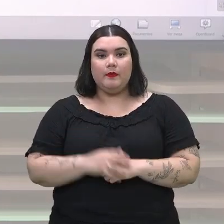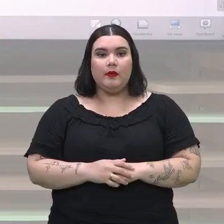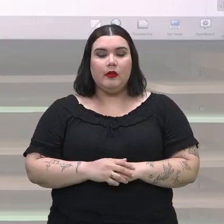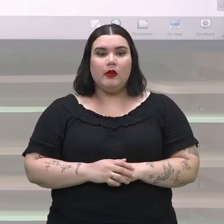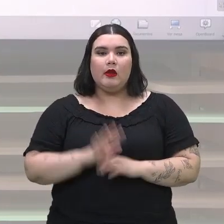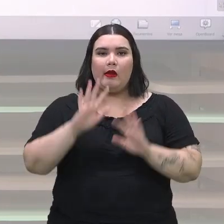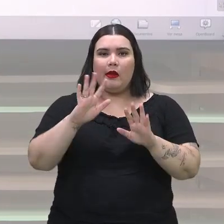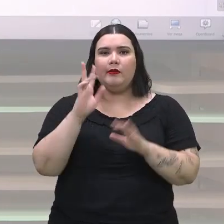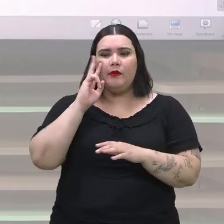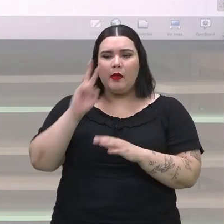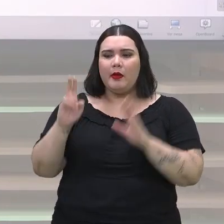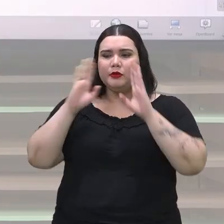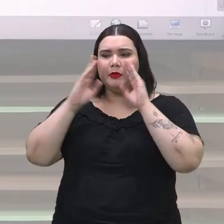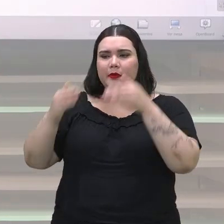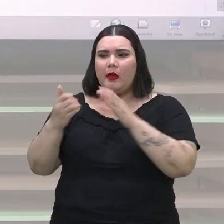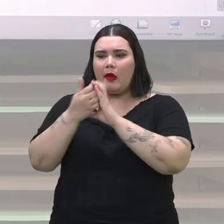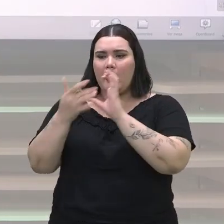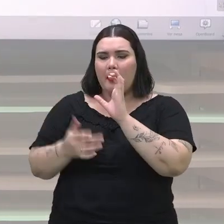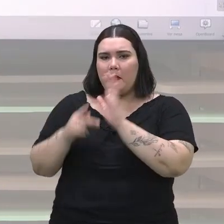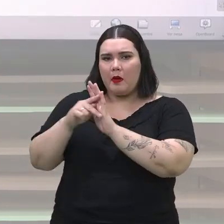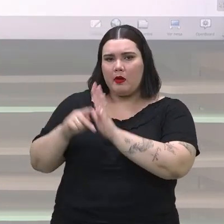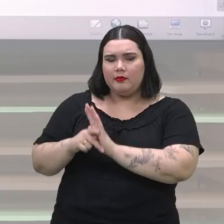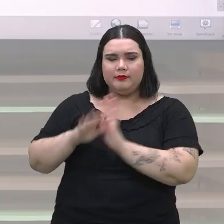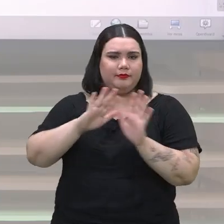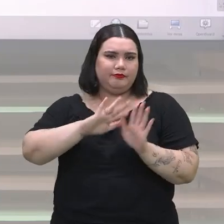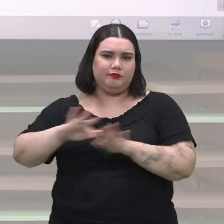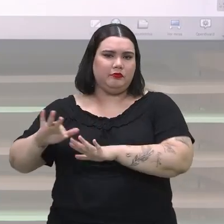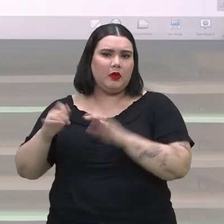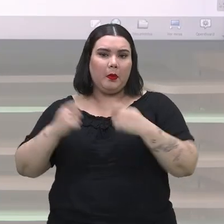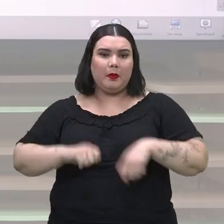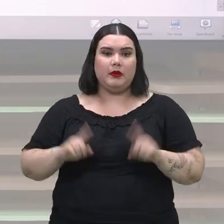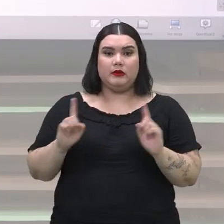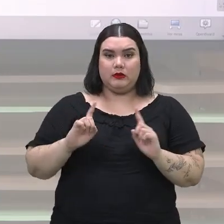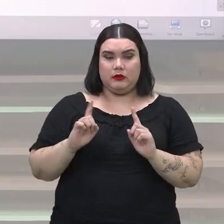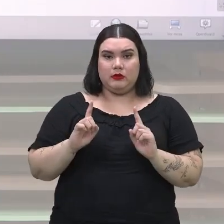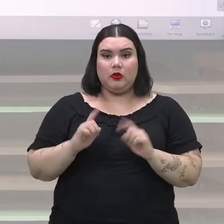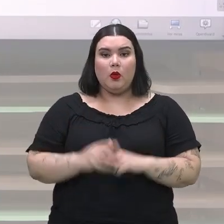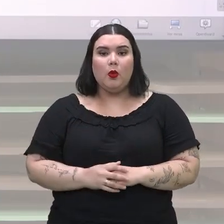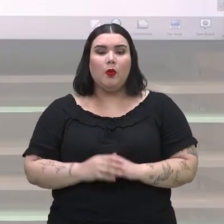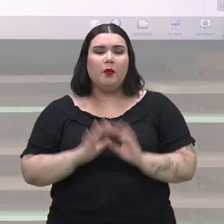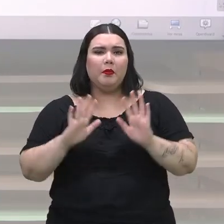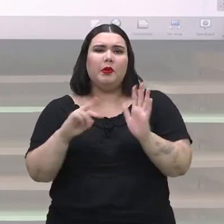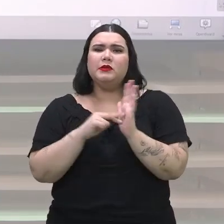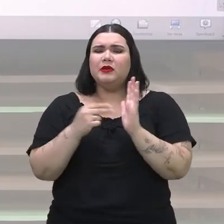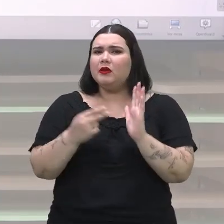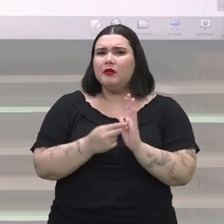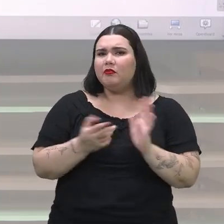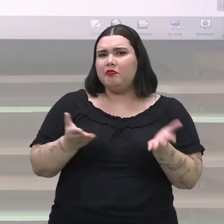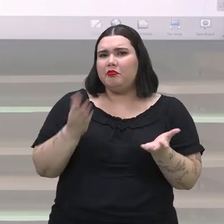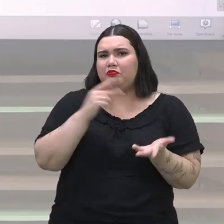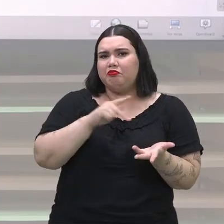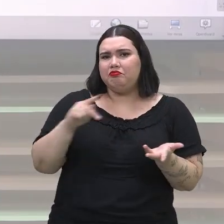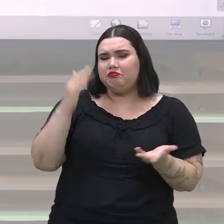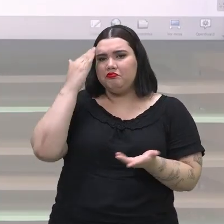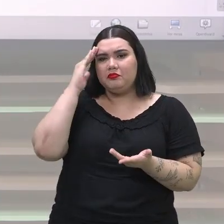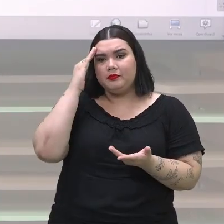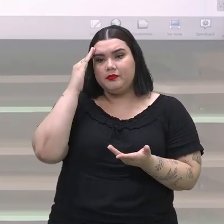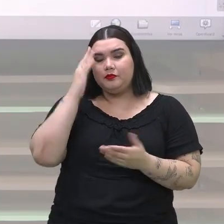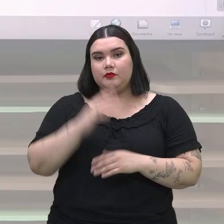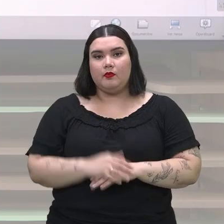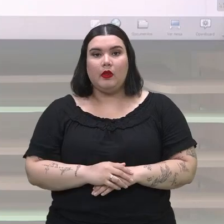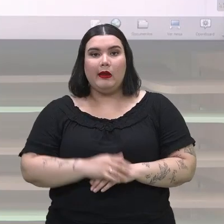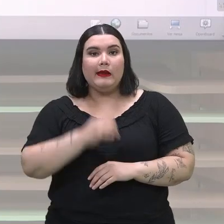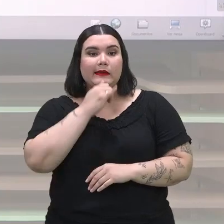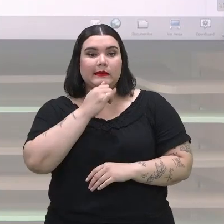especificidades. Você tem que esquecer dos pormenores. O que eu quero dizer com isso? Por exemplo, é possível,